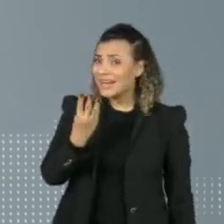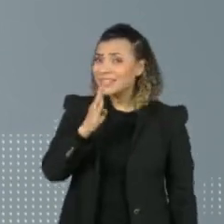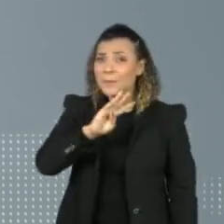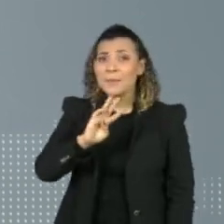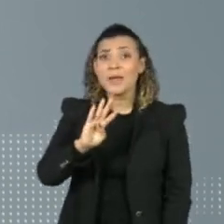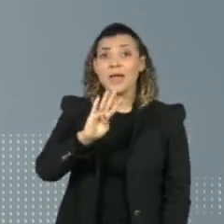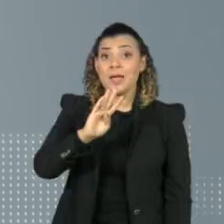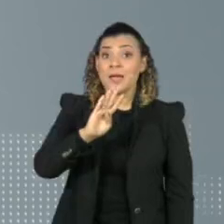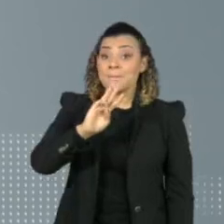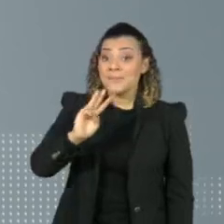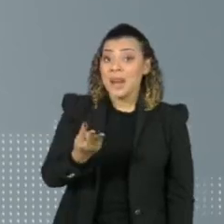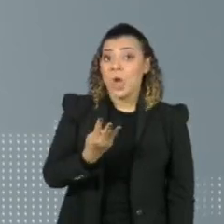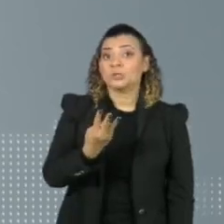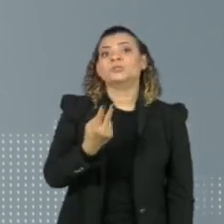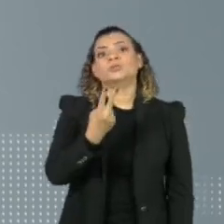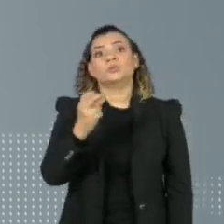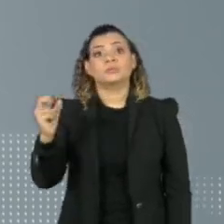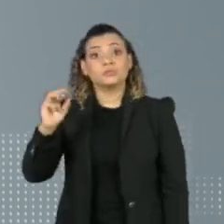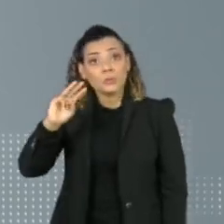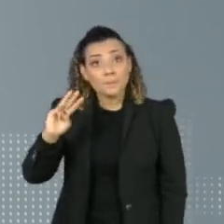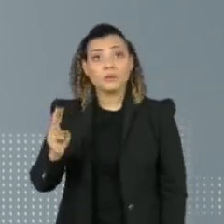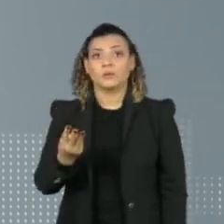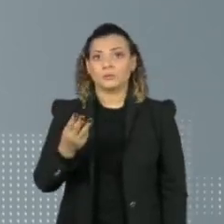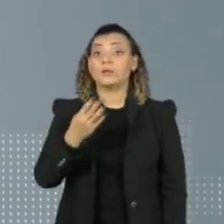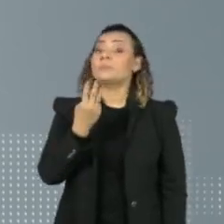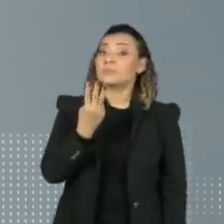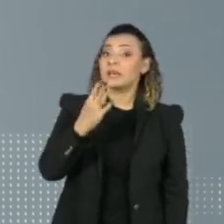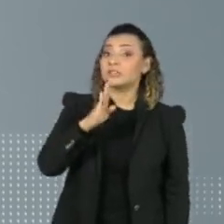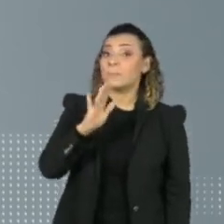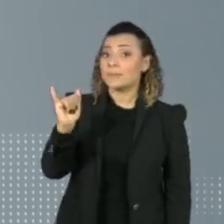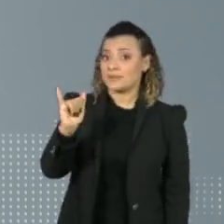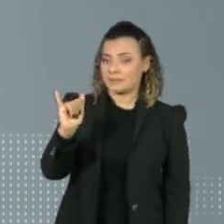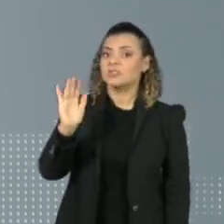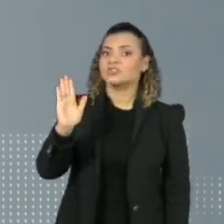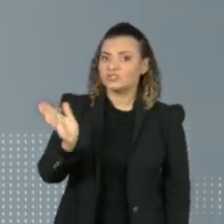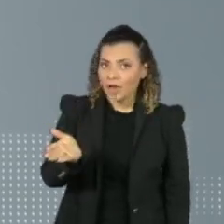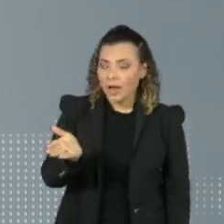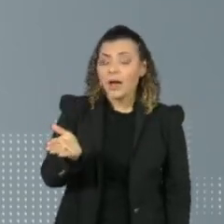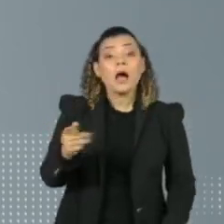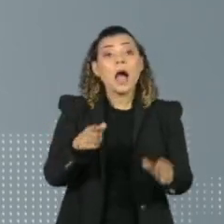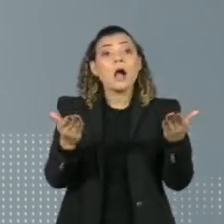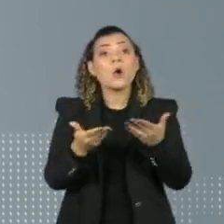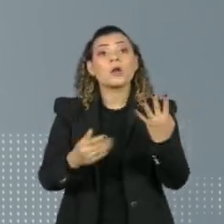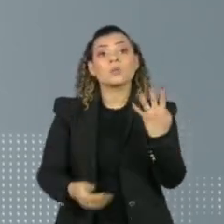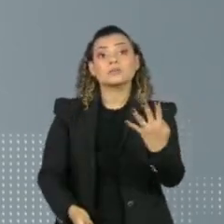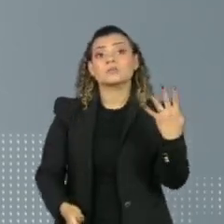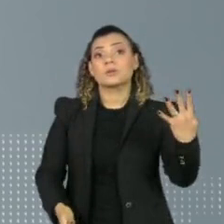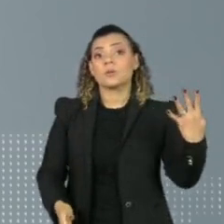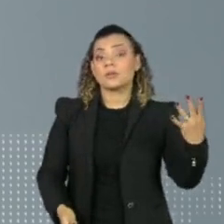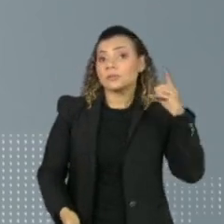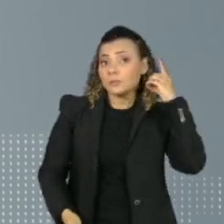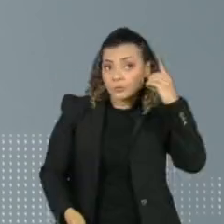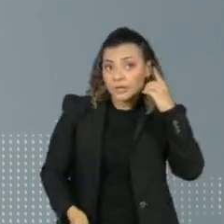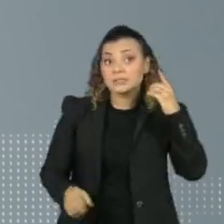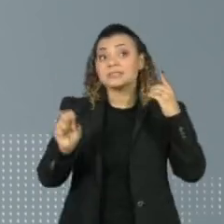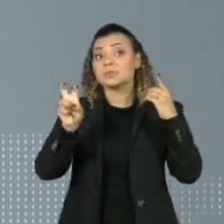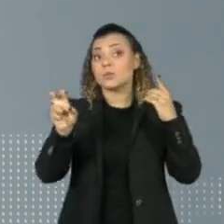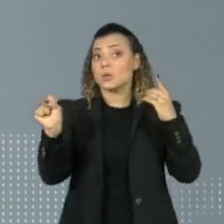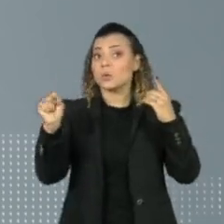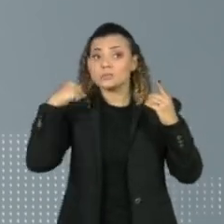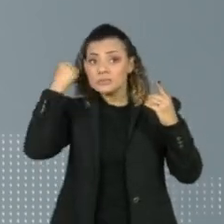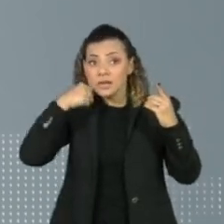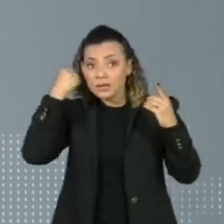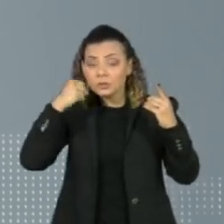,2 bilhões neste ano eleitoral. No total, 444 deputados e 58 senadores